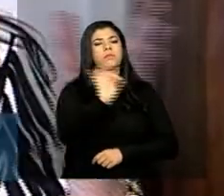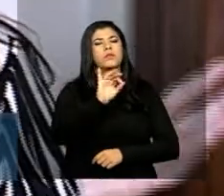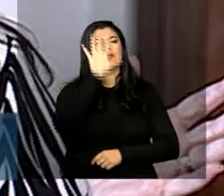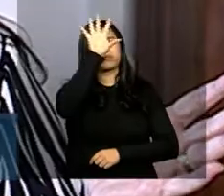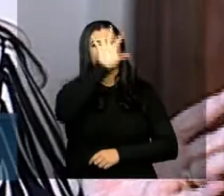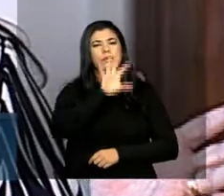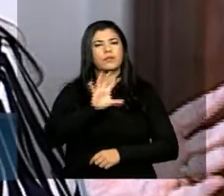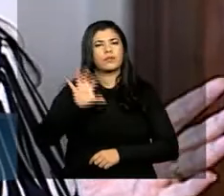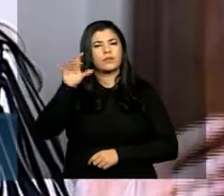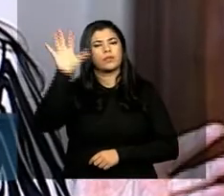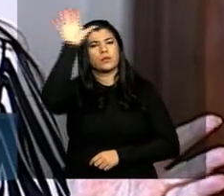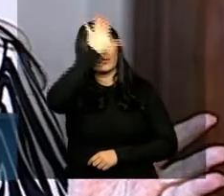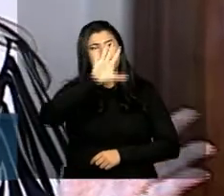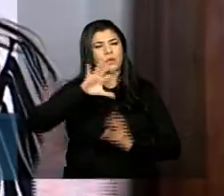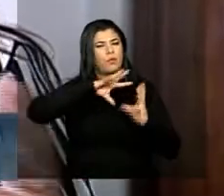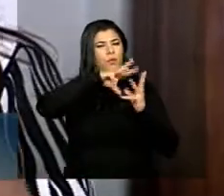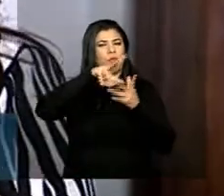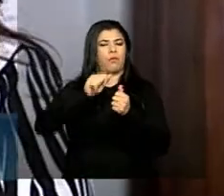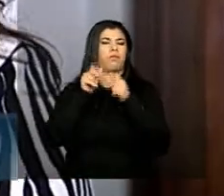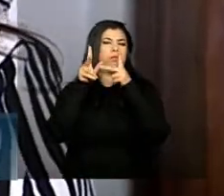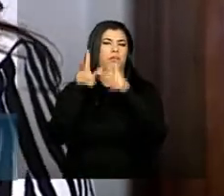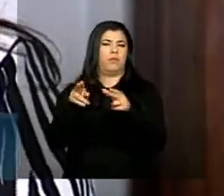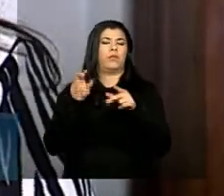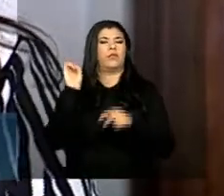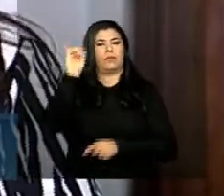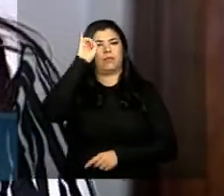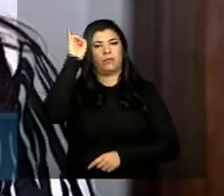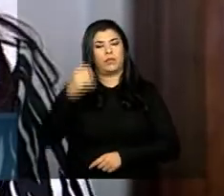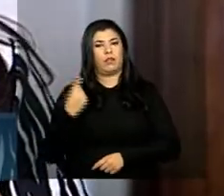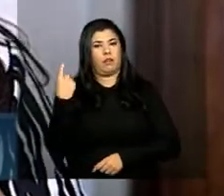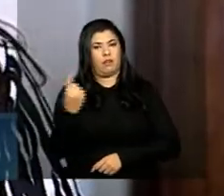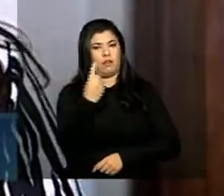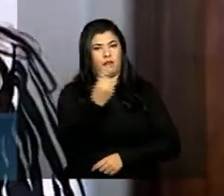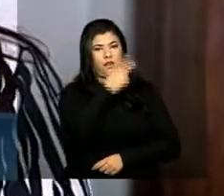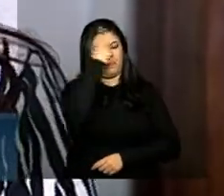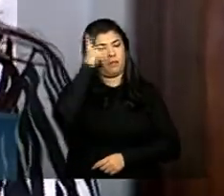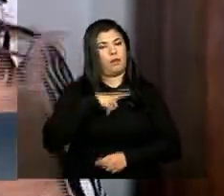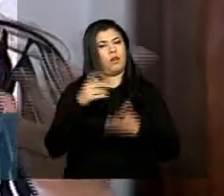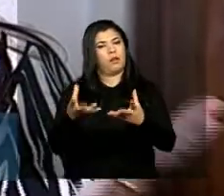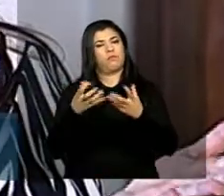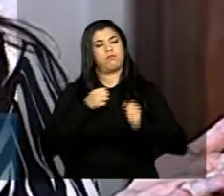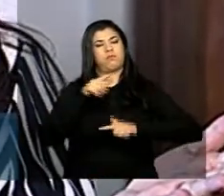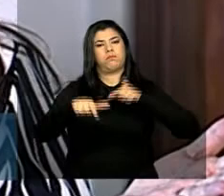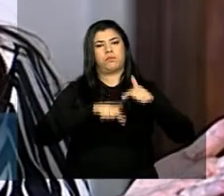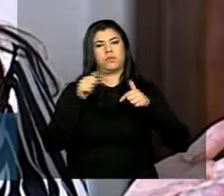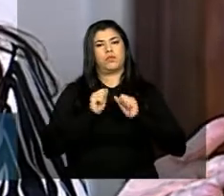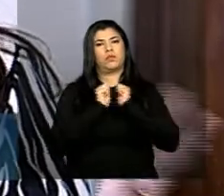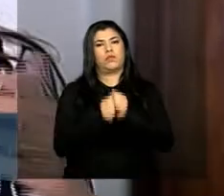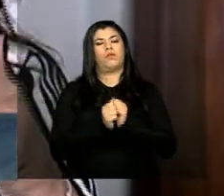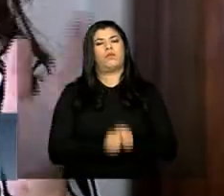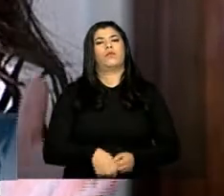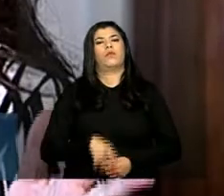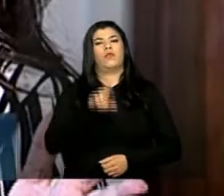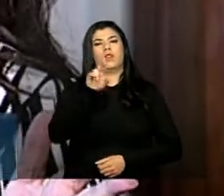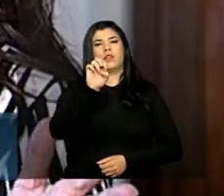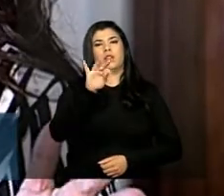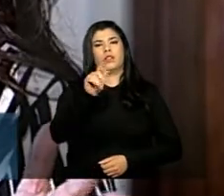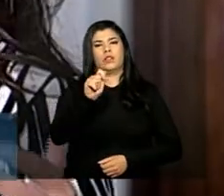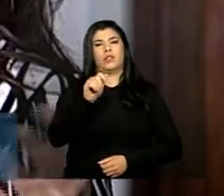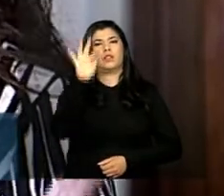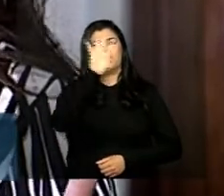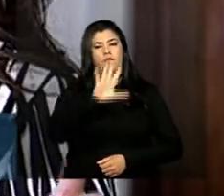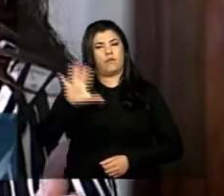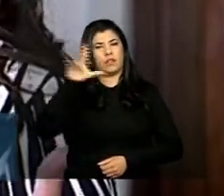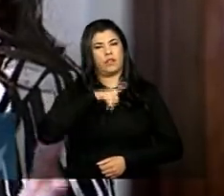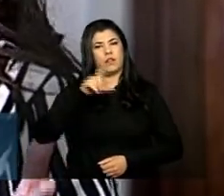como se faz em toda parte do mundo então é importante que cada um assuma a sua responsabilidade como a Receita Federal faz cada um faz a sua